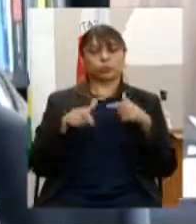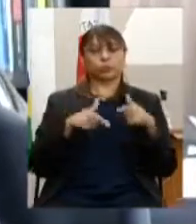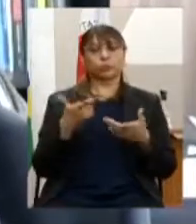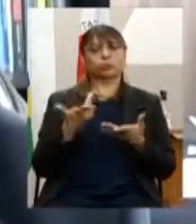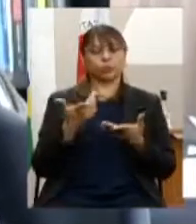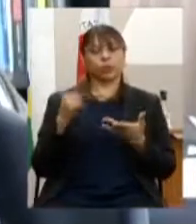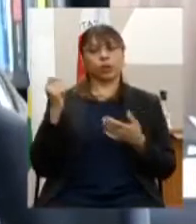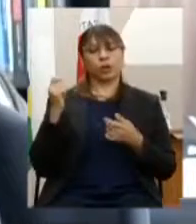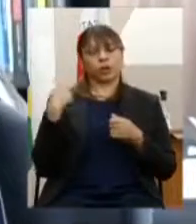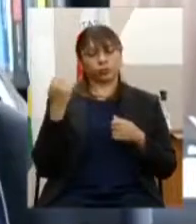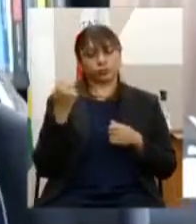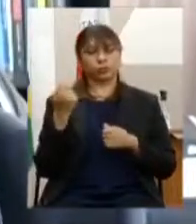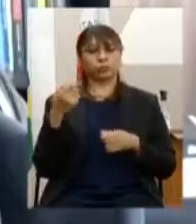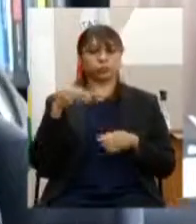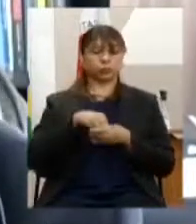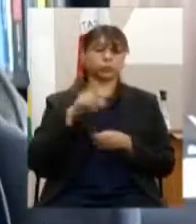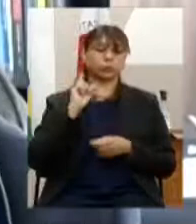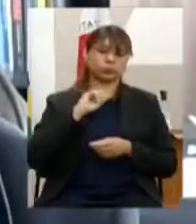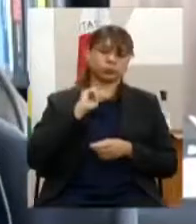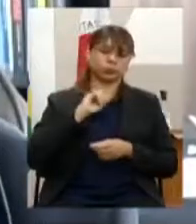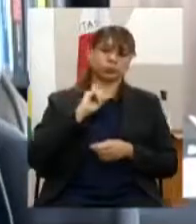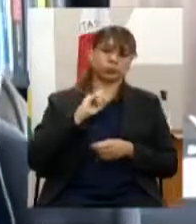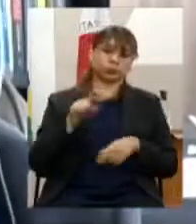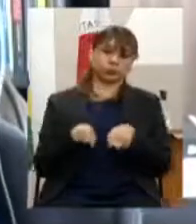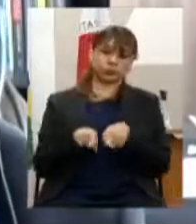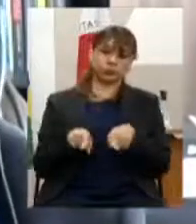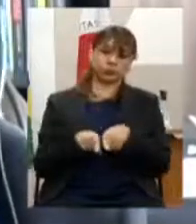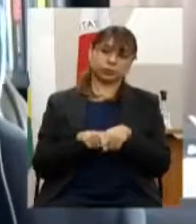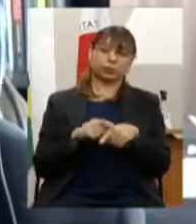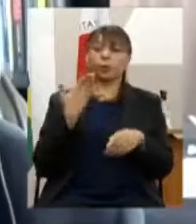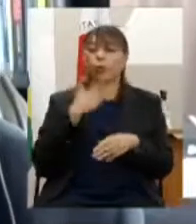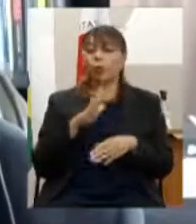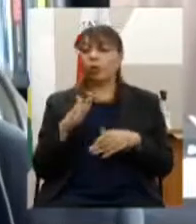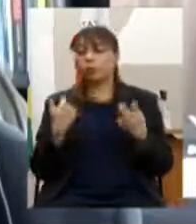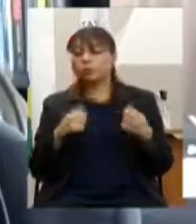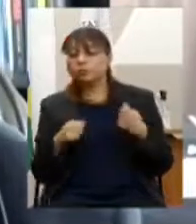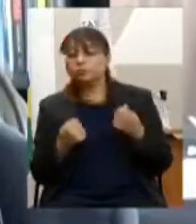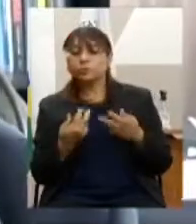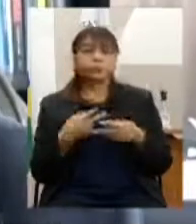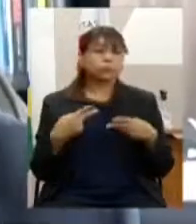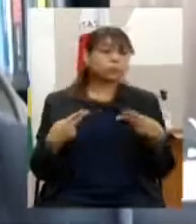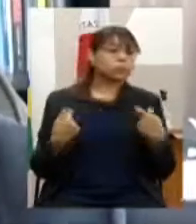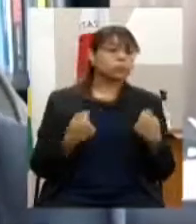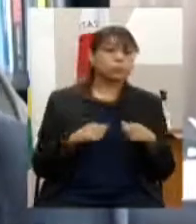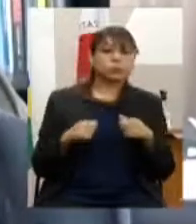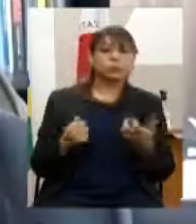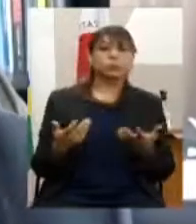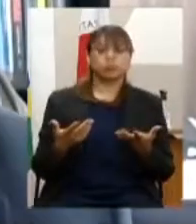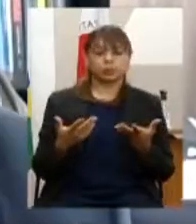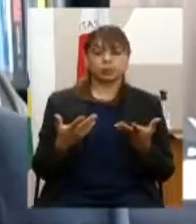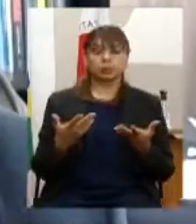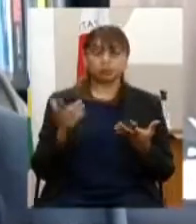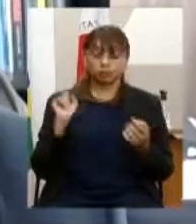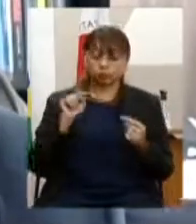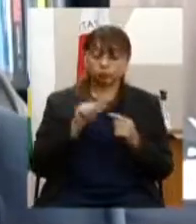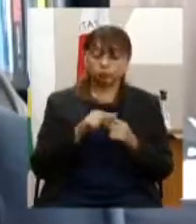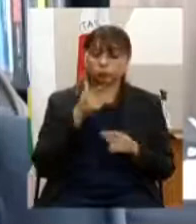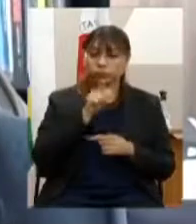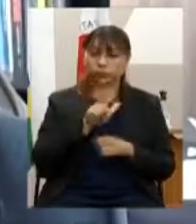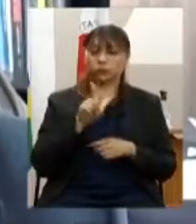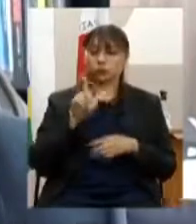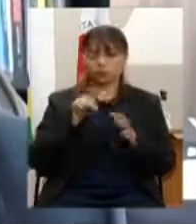realizadas no estado assim como das suas carências e impactos artísticos tendo como produto a pesquisa